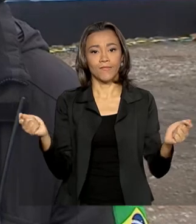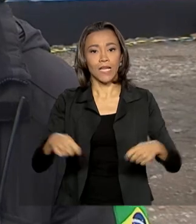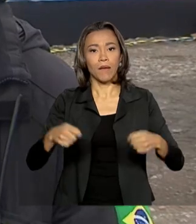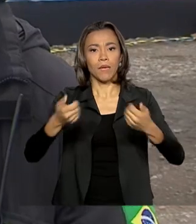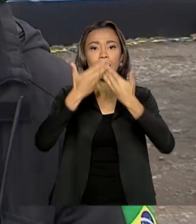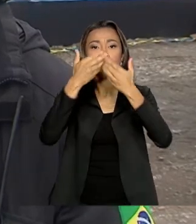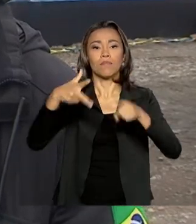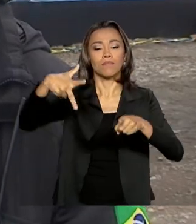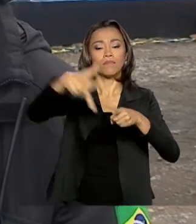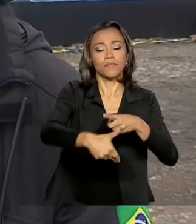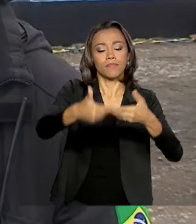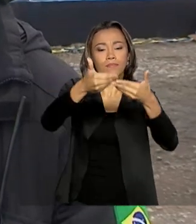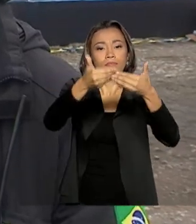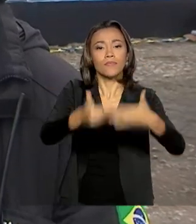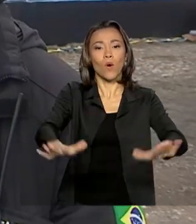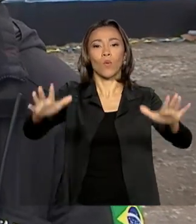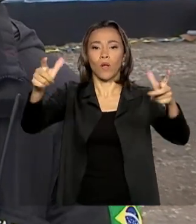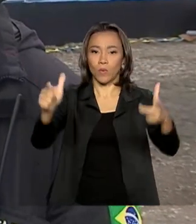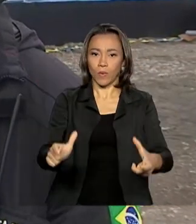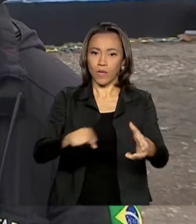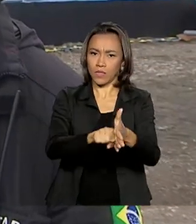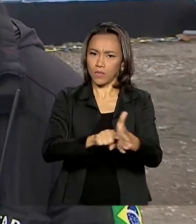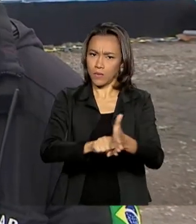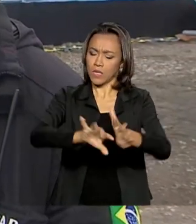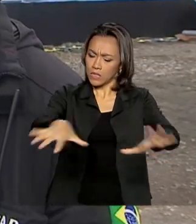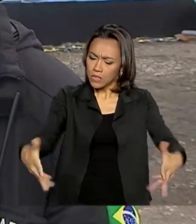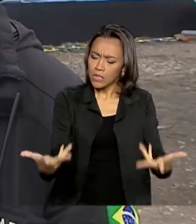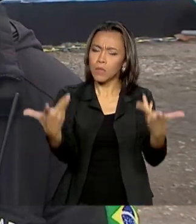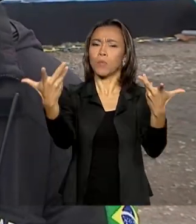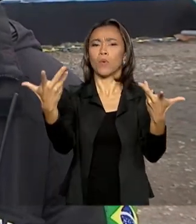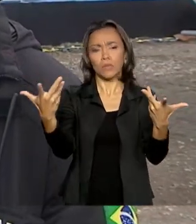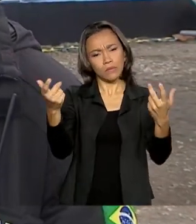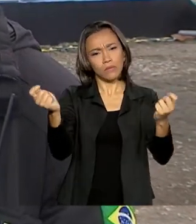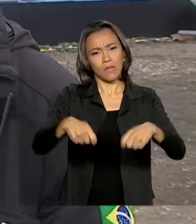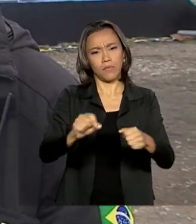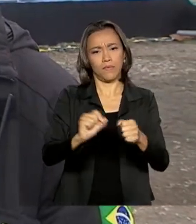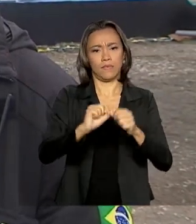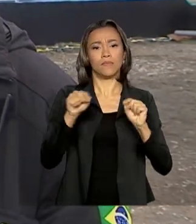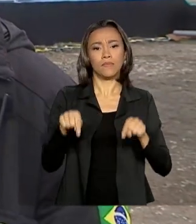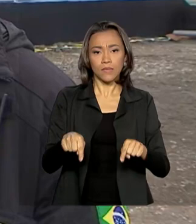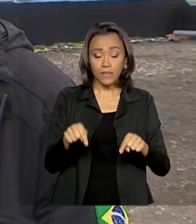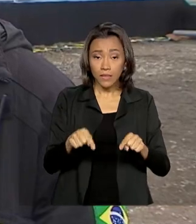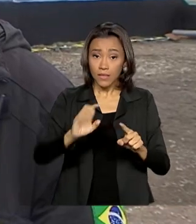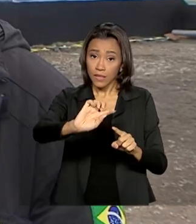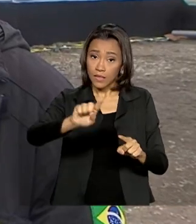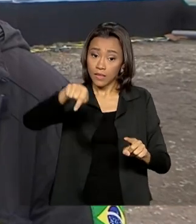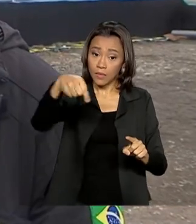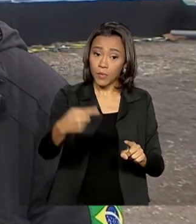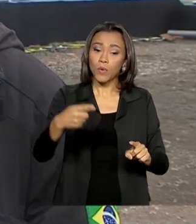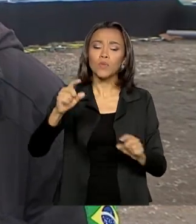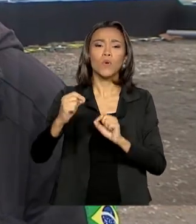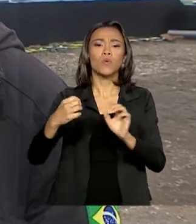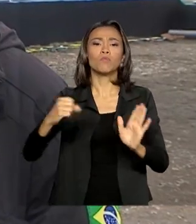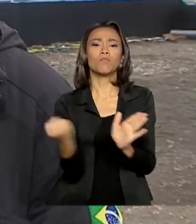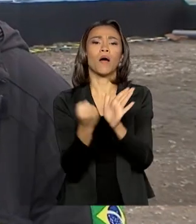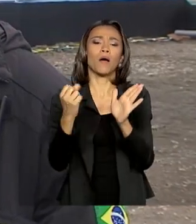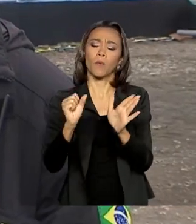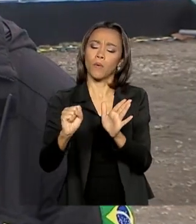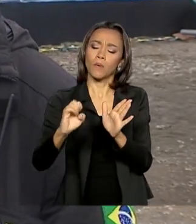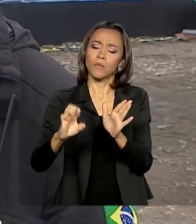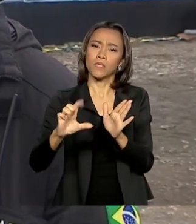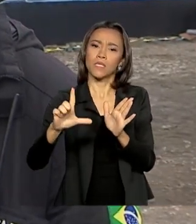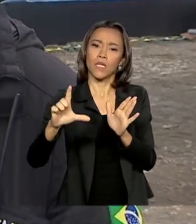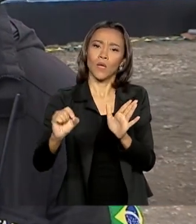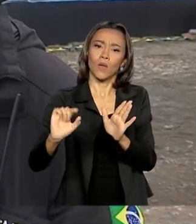inaugurar aqui, fazer a inauguração da estação, a cerimônia e após a gente vai fazer a obliteração de um selo, o lançamento de um selo comemorativo.